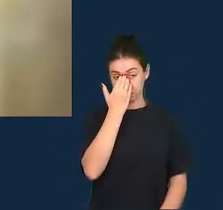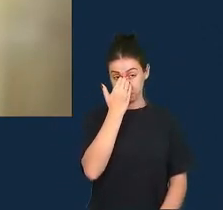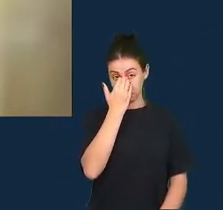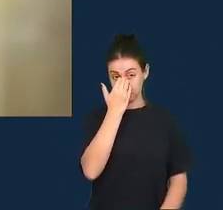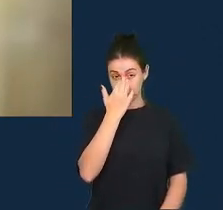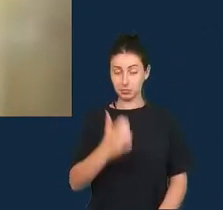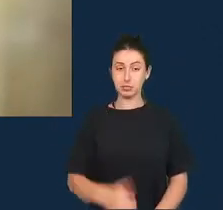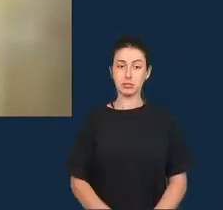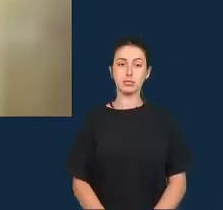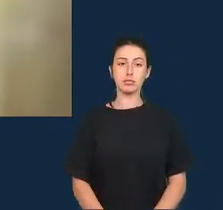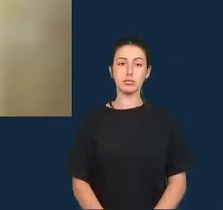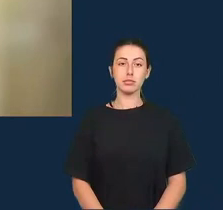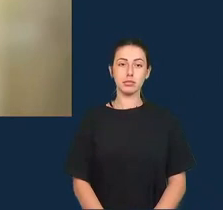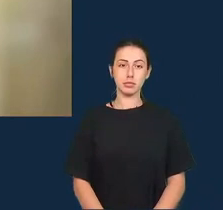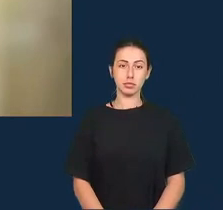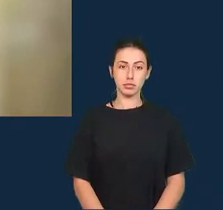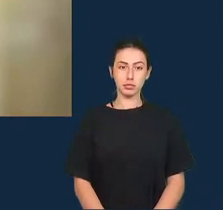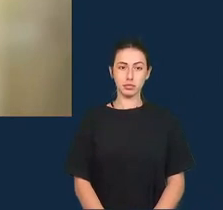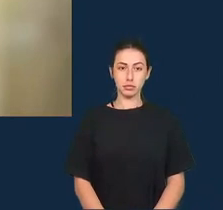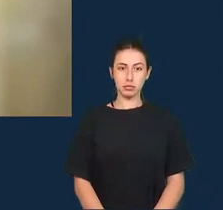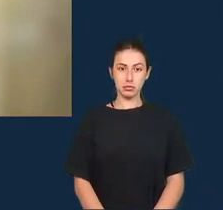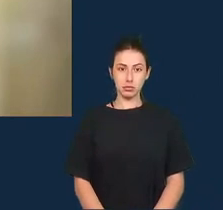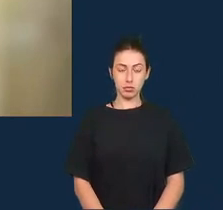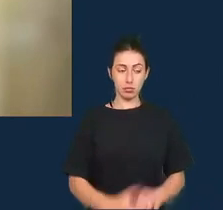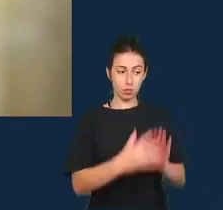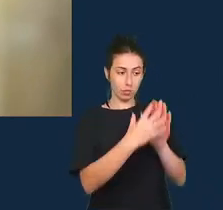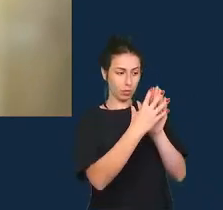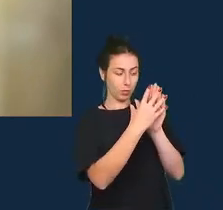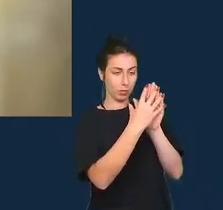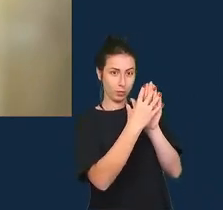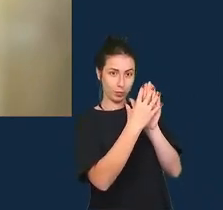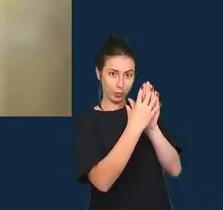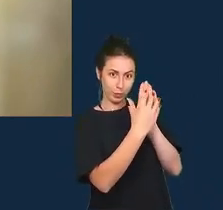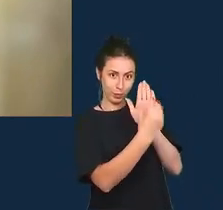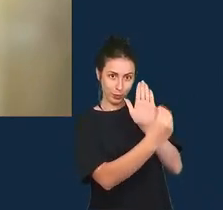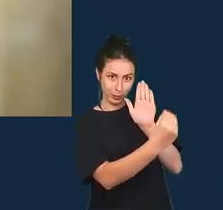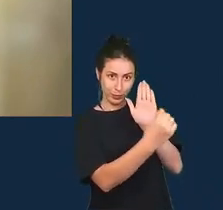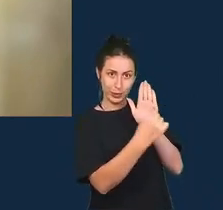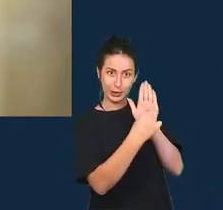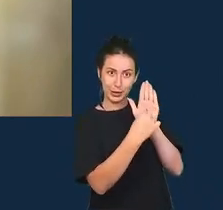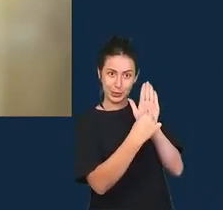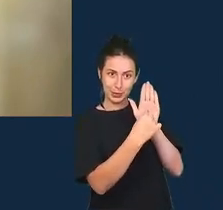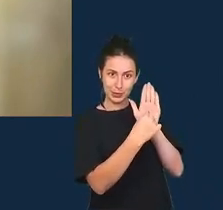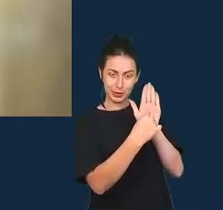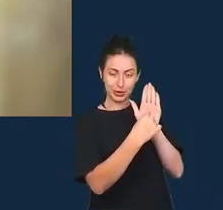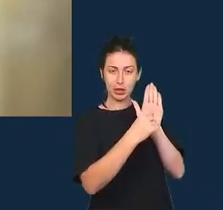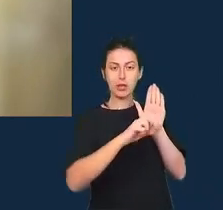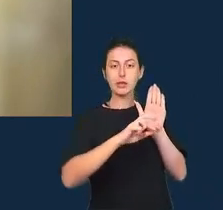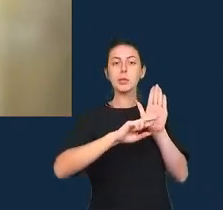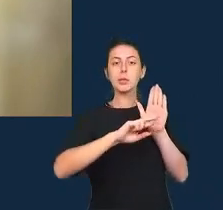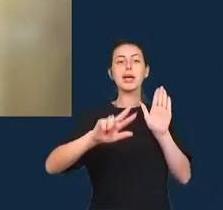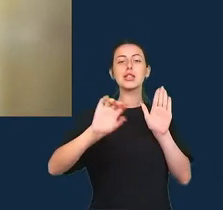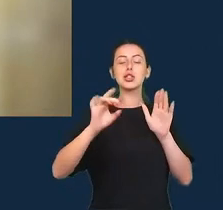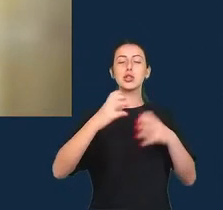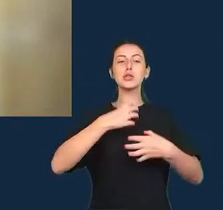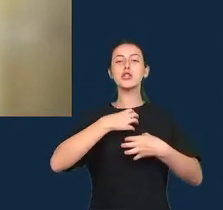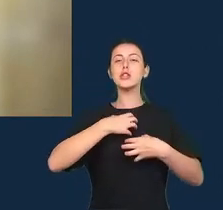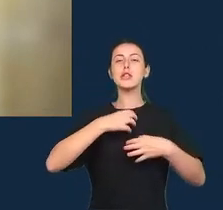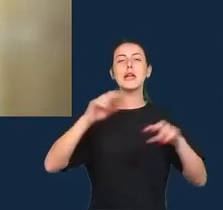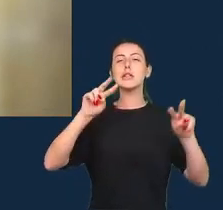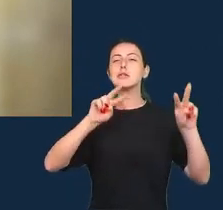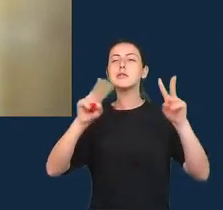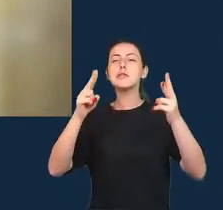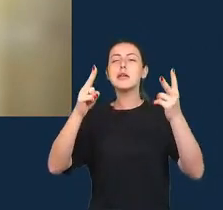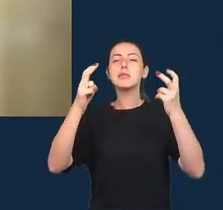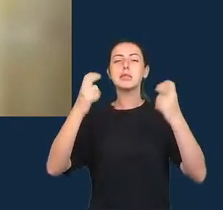os modelos não são apenas câmeras que nos mostram a vida eles mudam